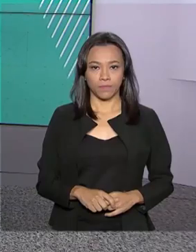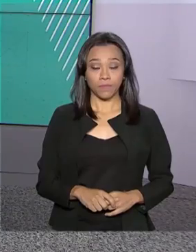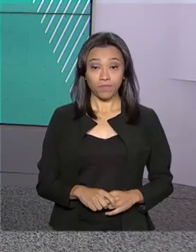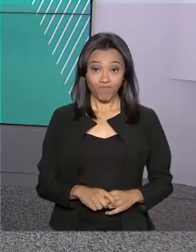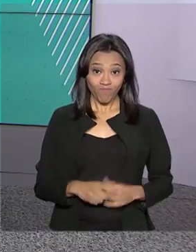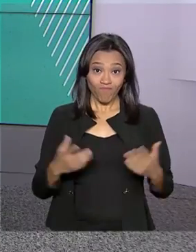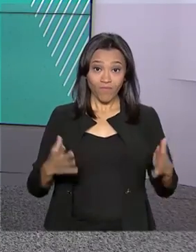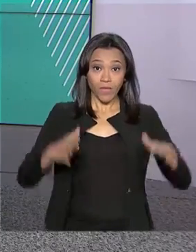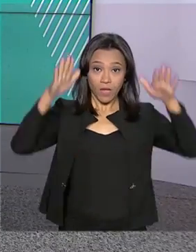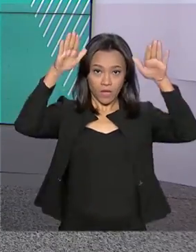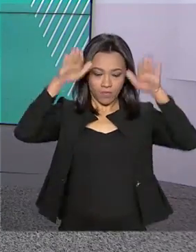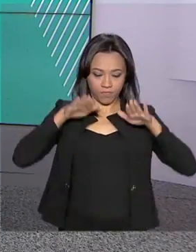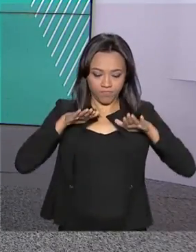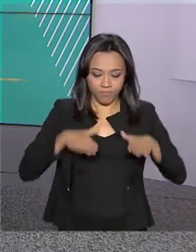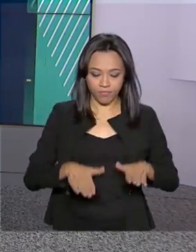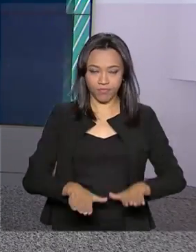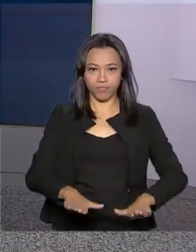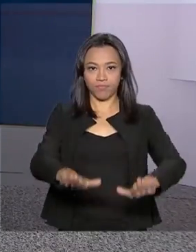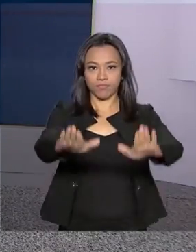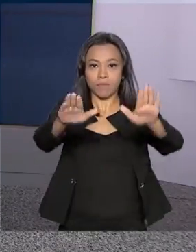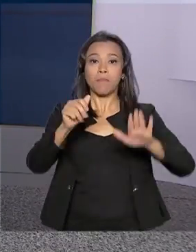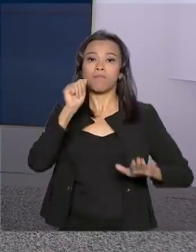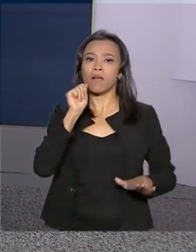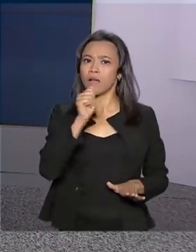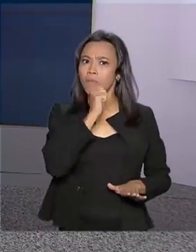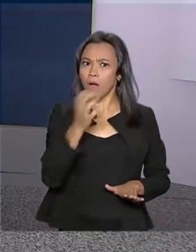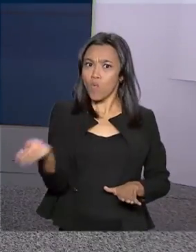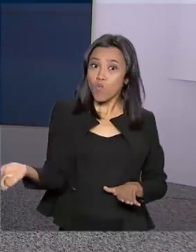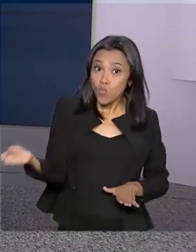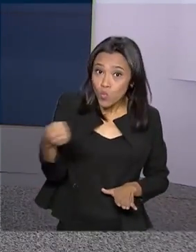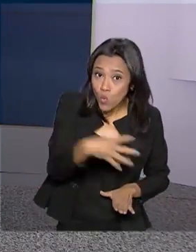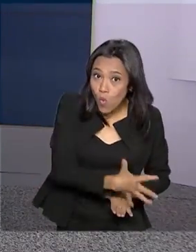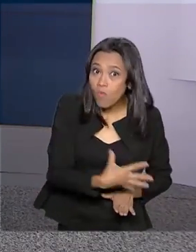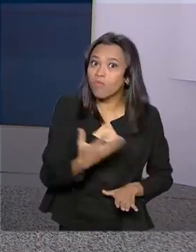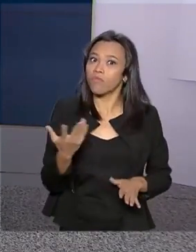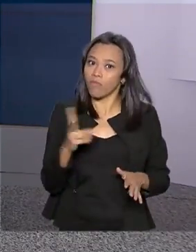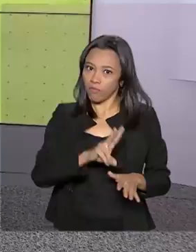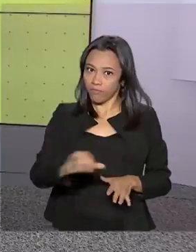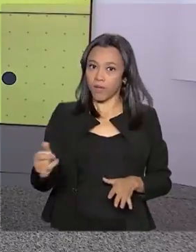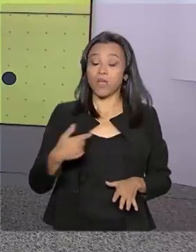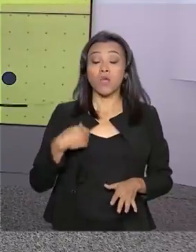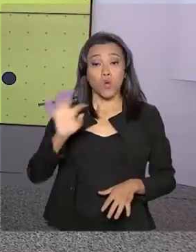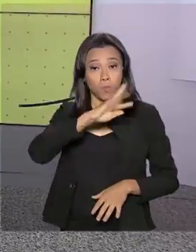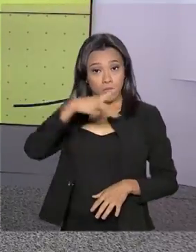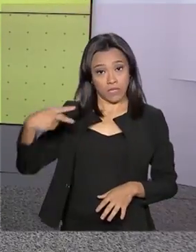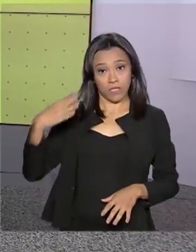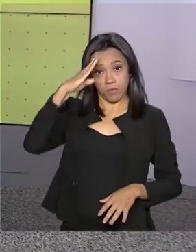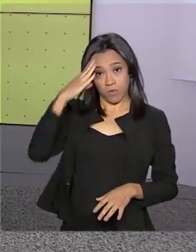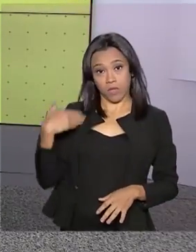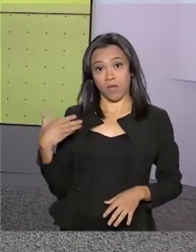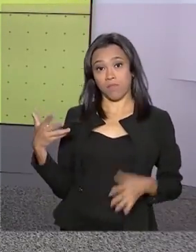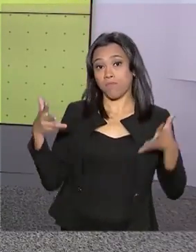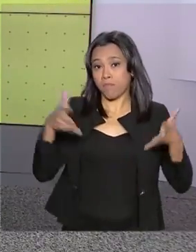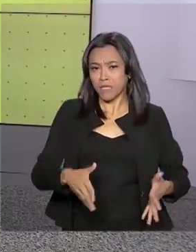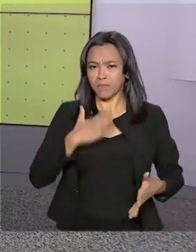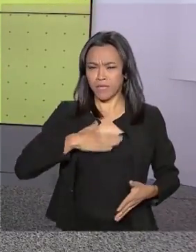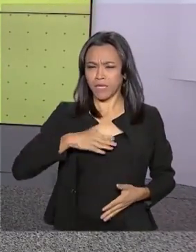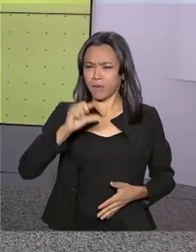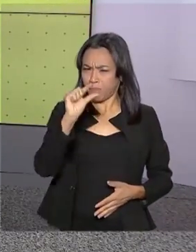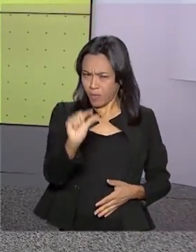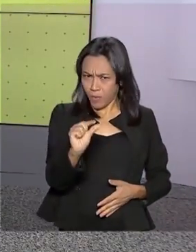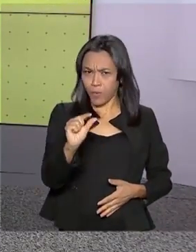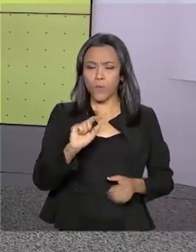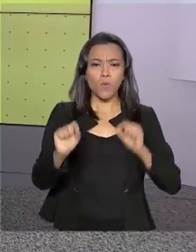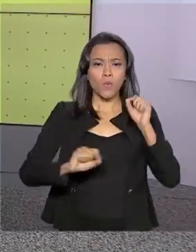O aeroporto internacional de Macapá vai ganhar um novo terminal de passageiros. O presidente Jair Bolsonaro participa daqui a pouco da